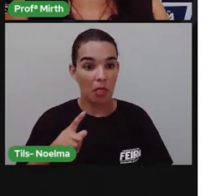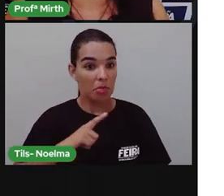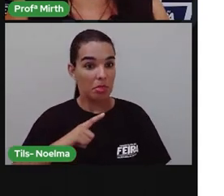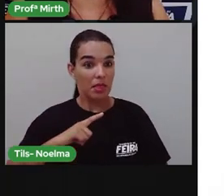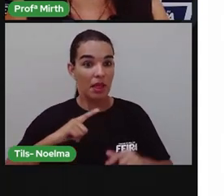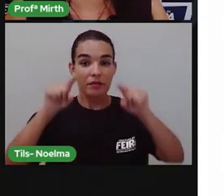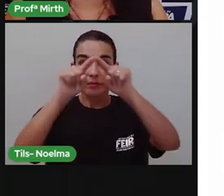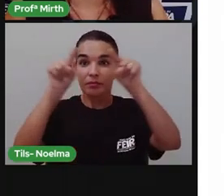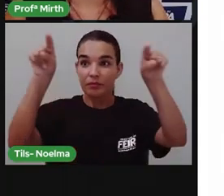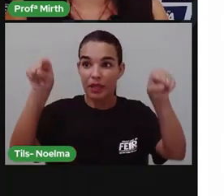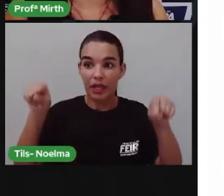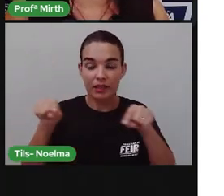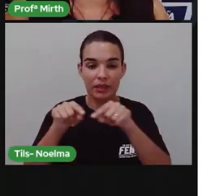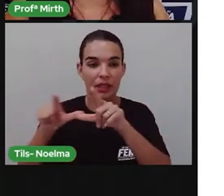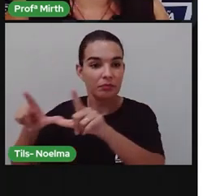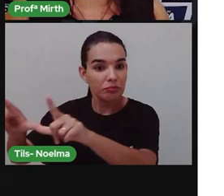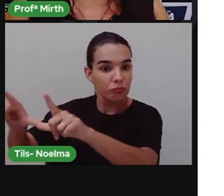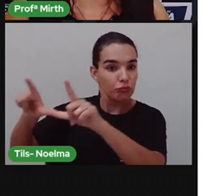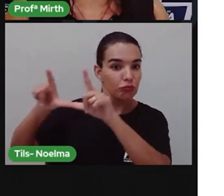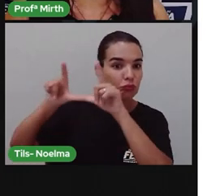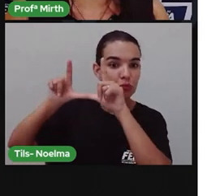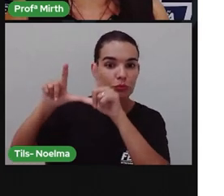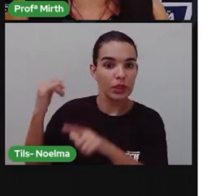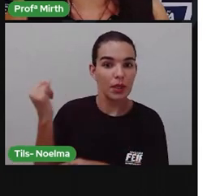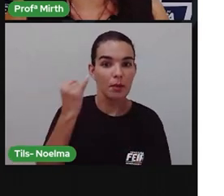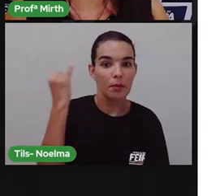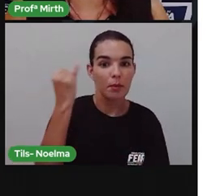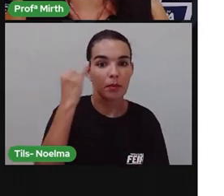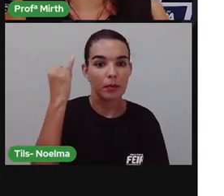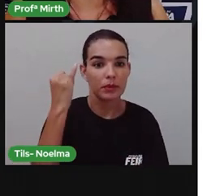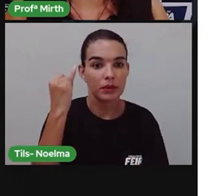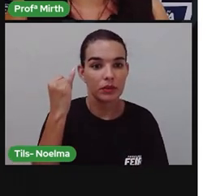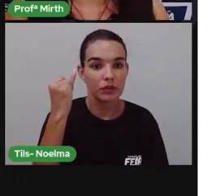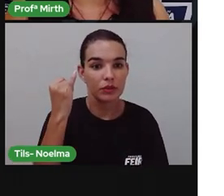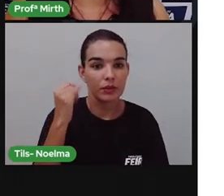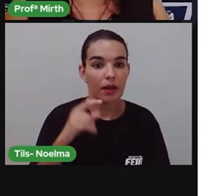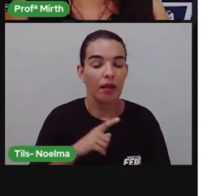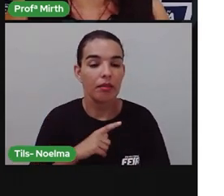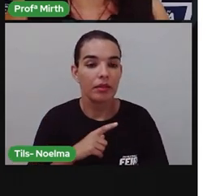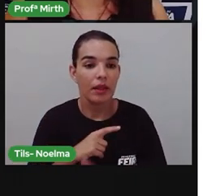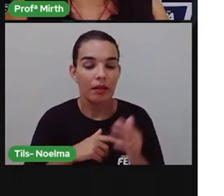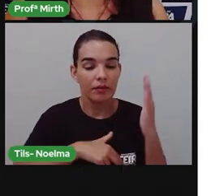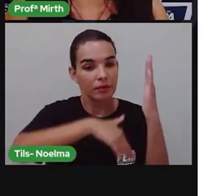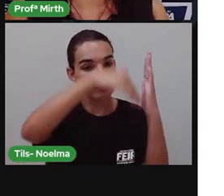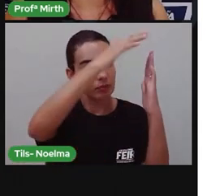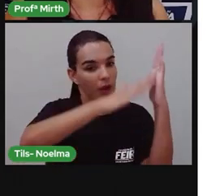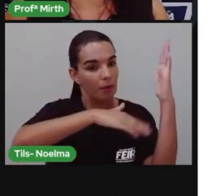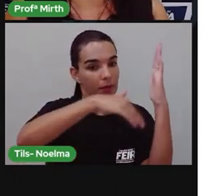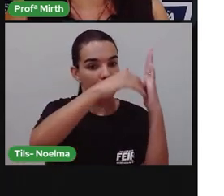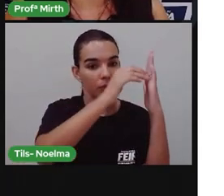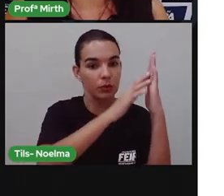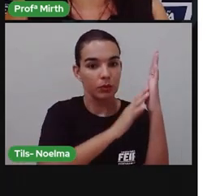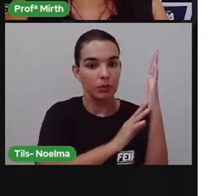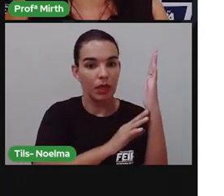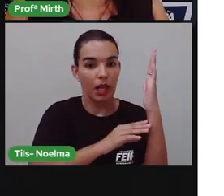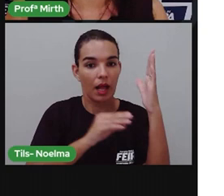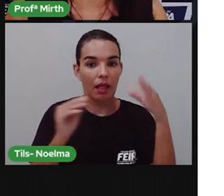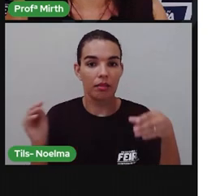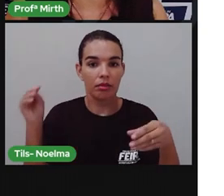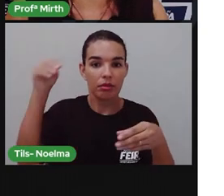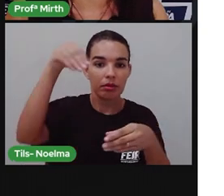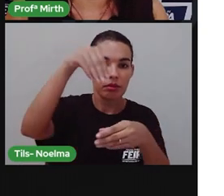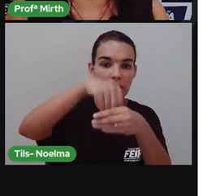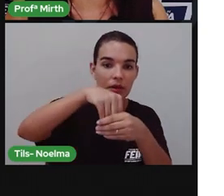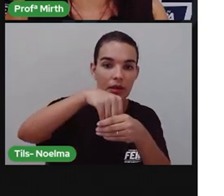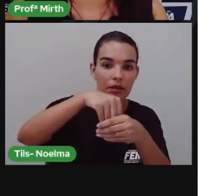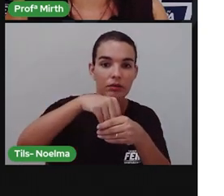sede da ONU, em Nova York, e em séries imigrantes do acervo do Museu da Arte de São Paulo,